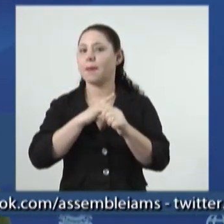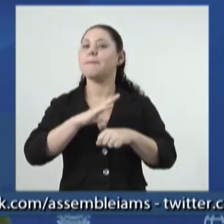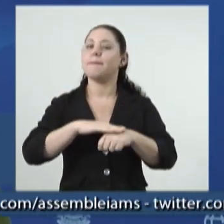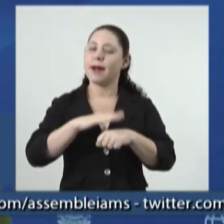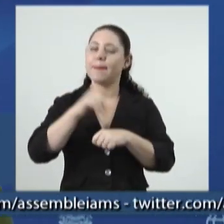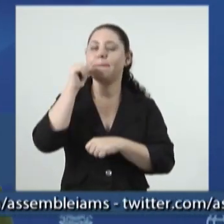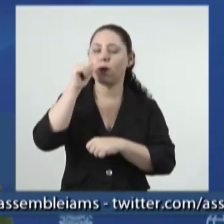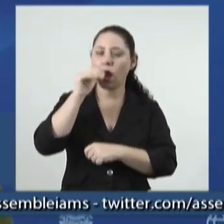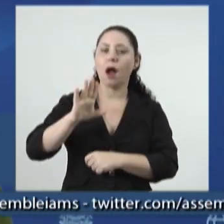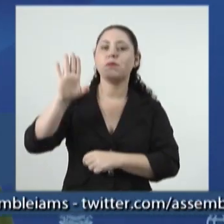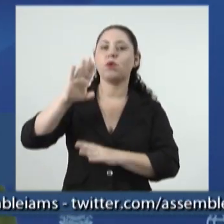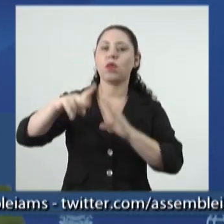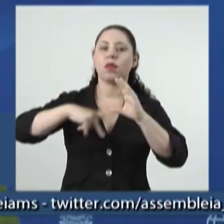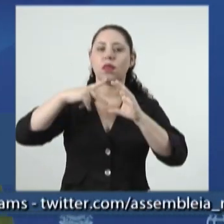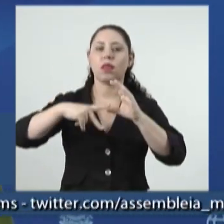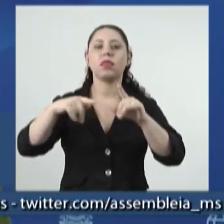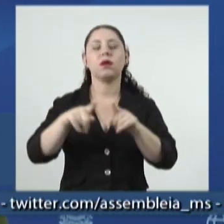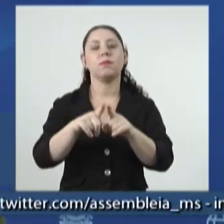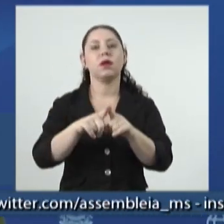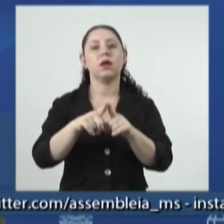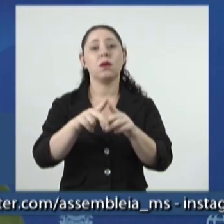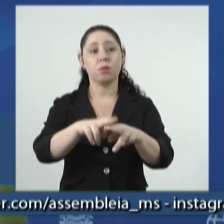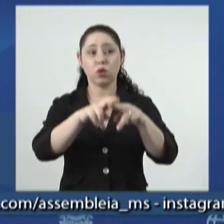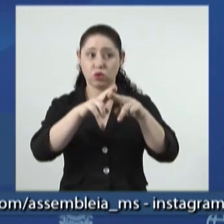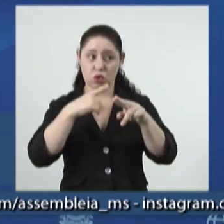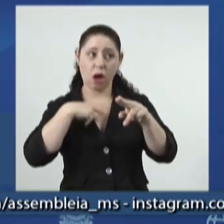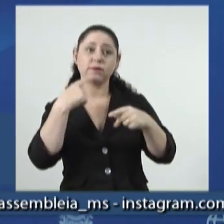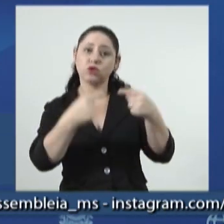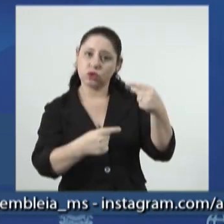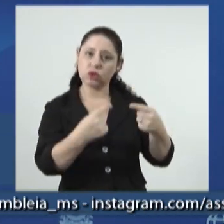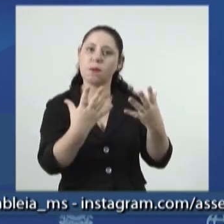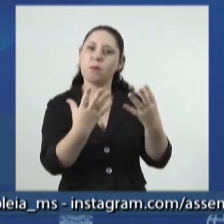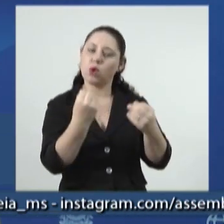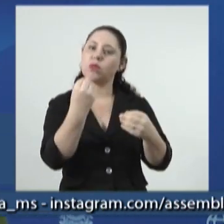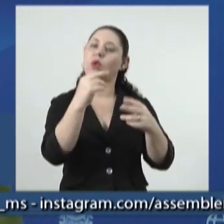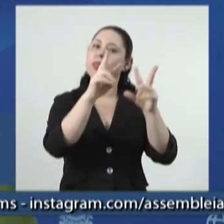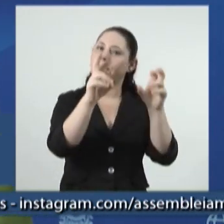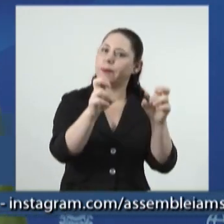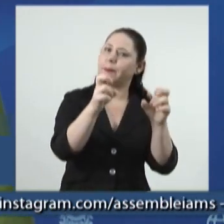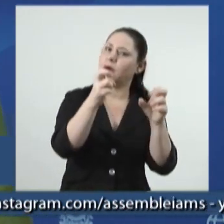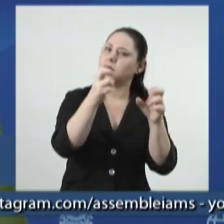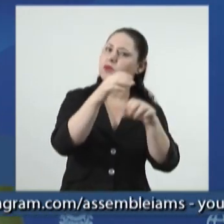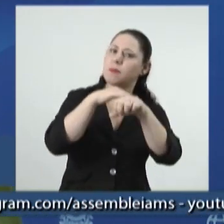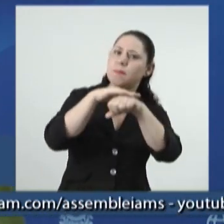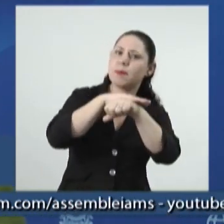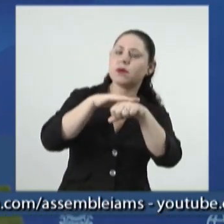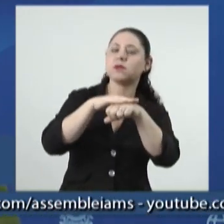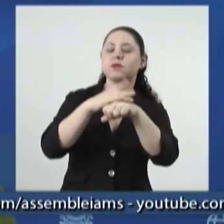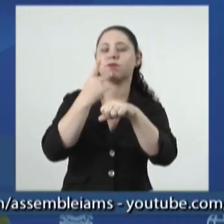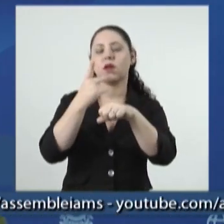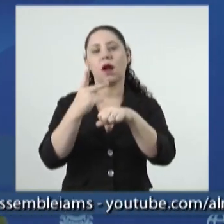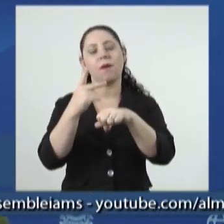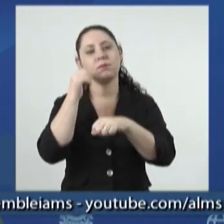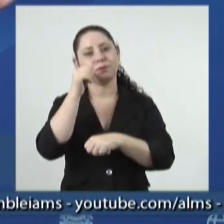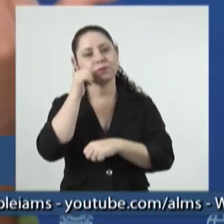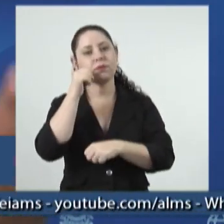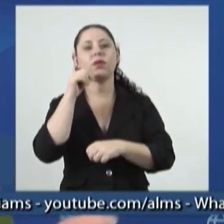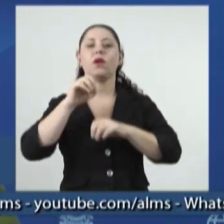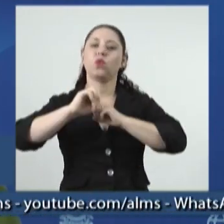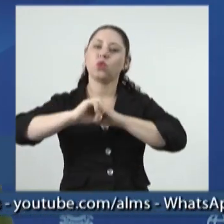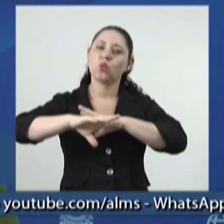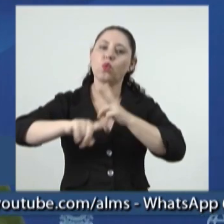mais mulheres nas câmaras municipais e por isso a gente vai fazer muito debate sobre essa pauta, né? E discutir as mulheres a gente vai debater a